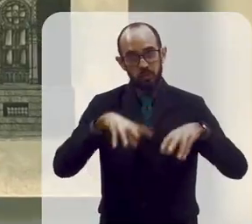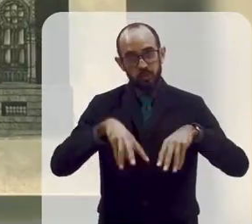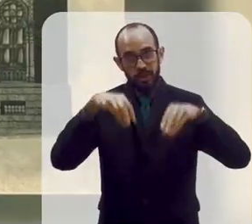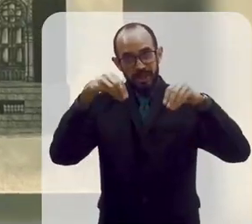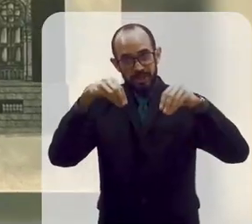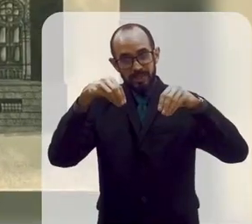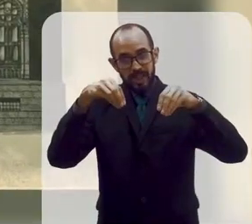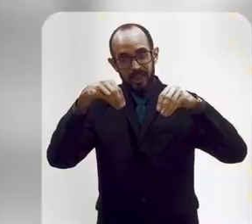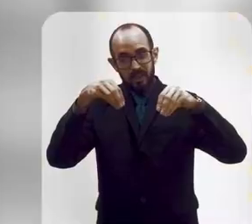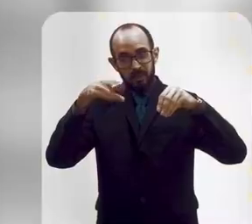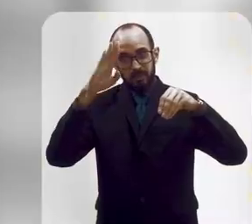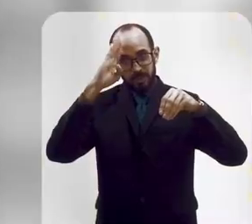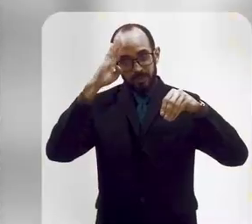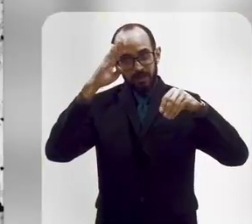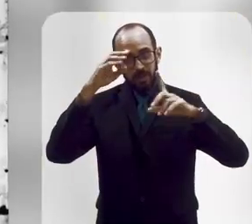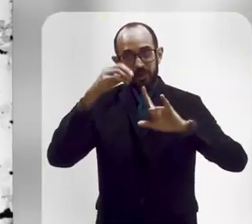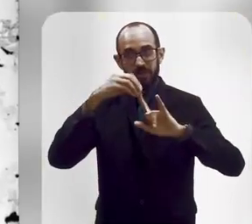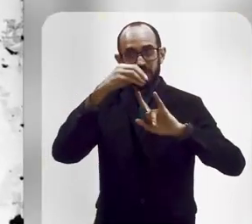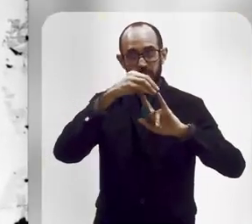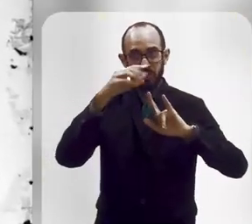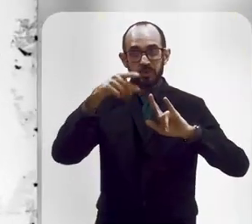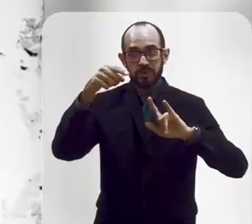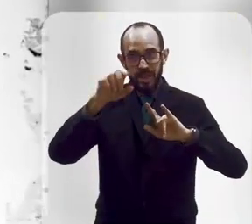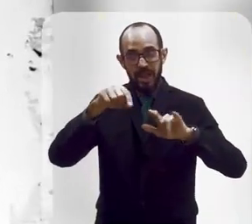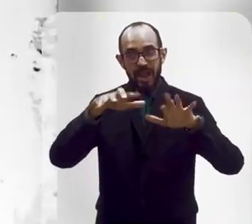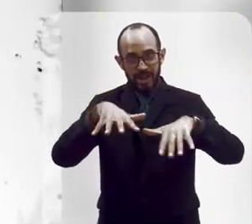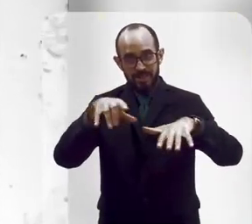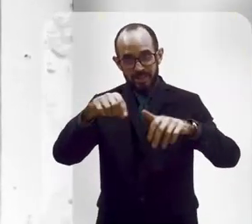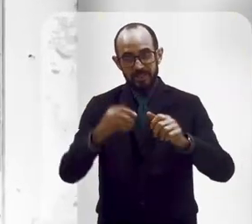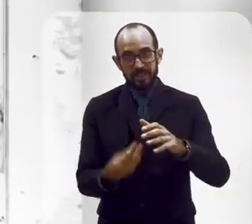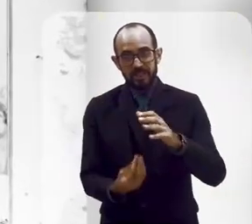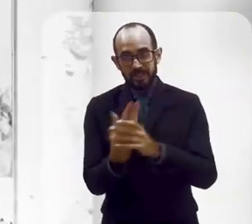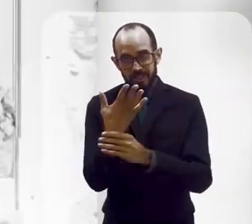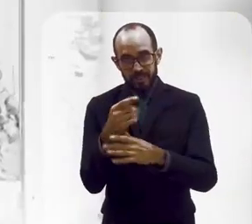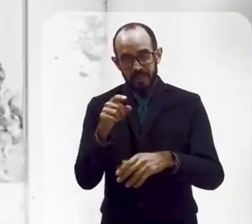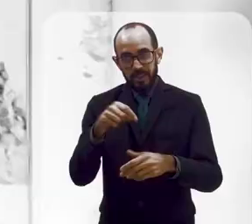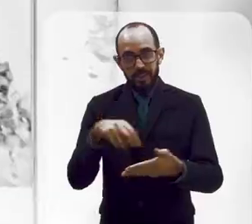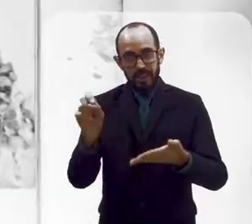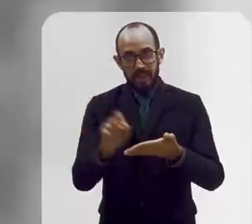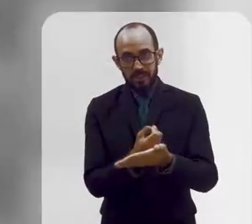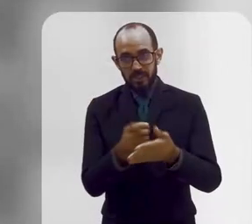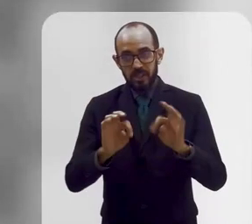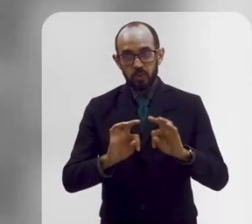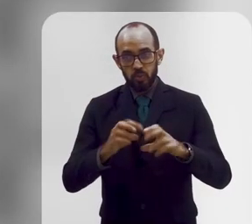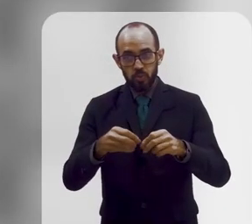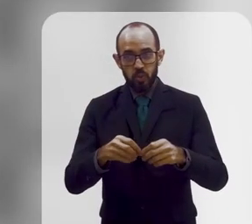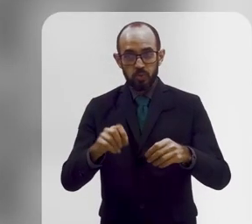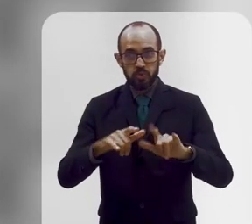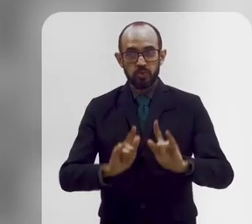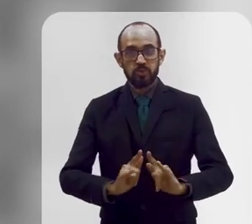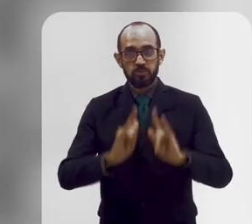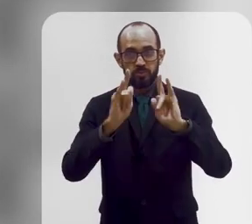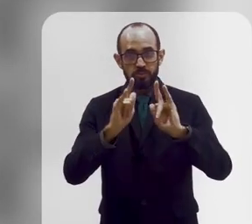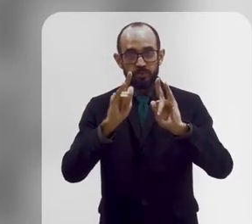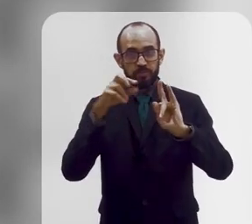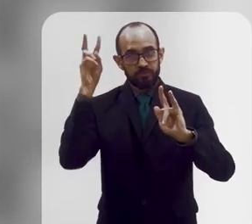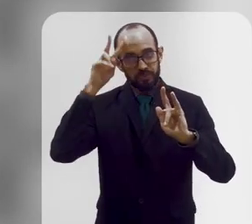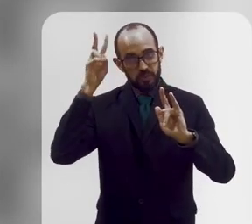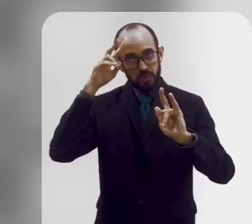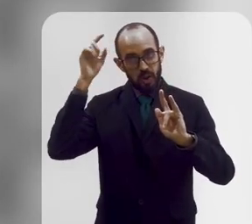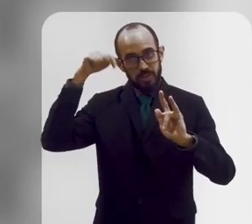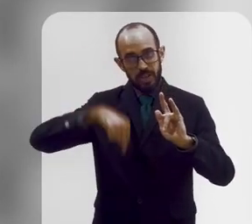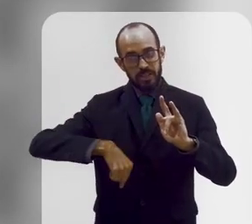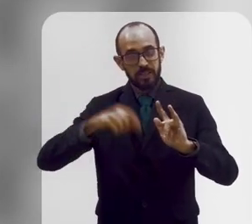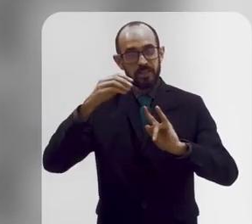eles trabalham juntos e criam. O Luiz Moraes Júnior acaba assinando todos os prédios históricos,